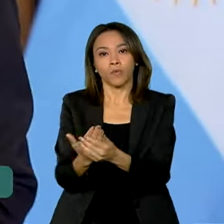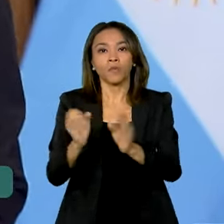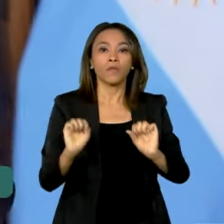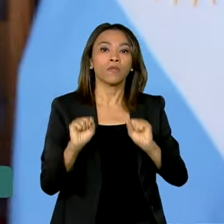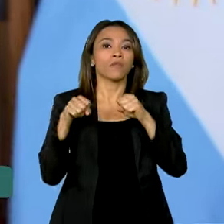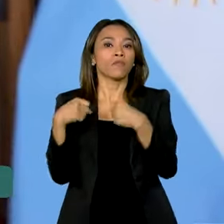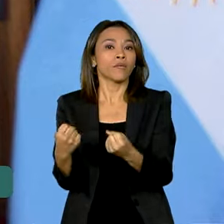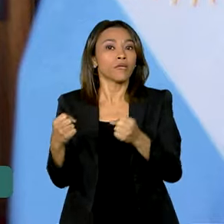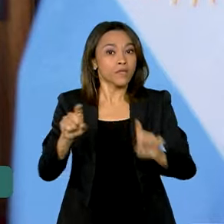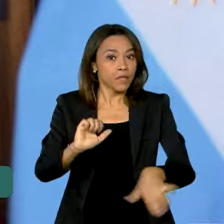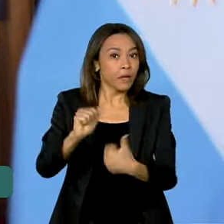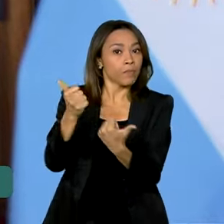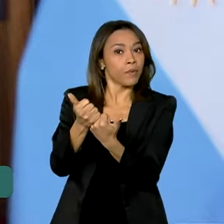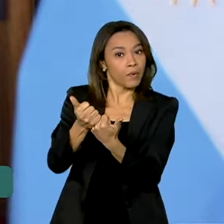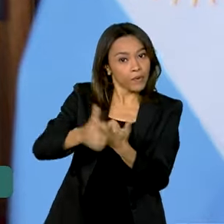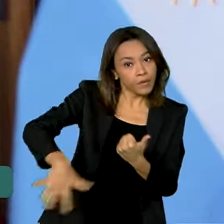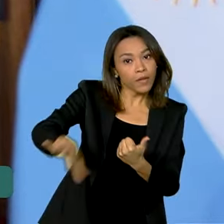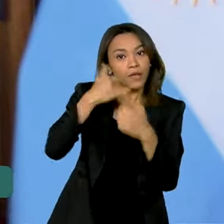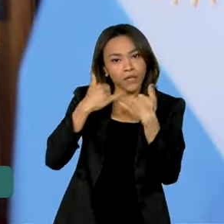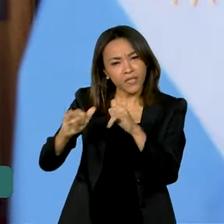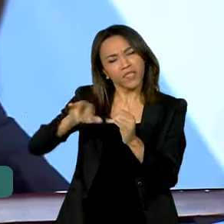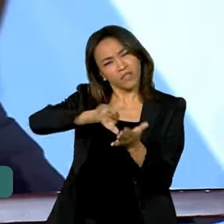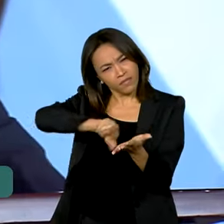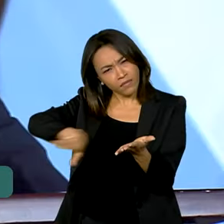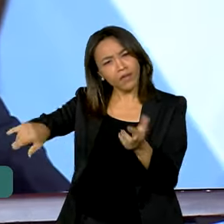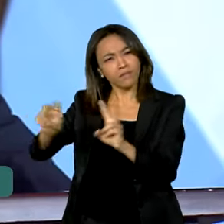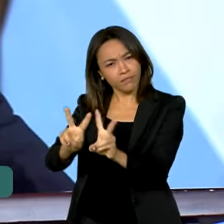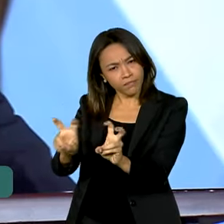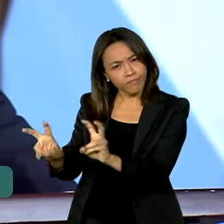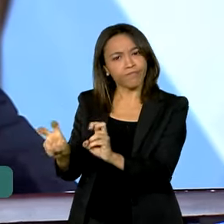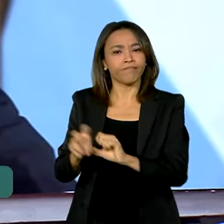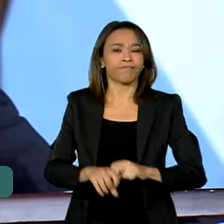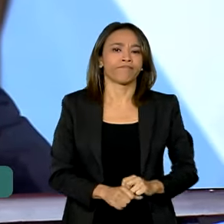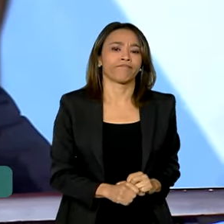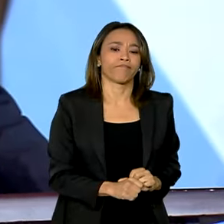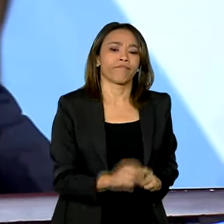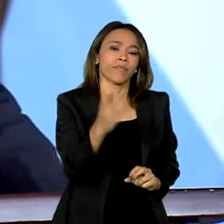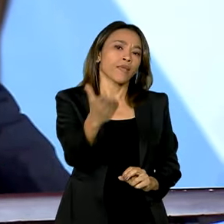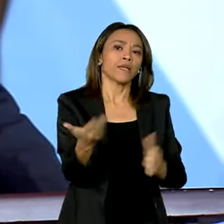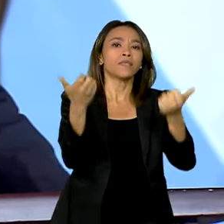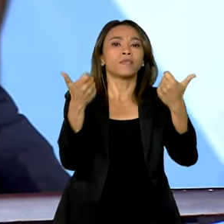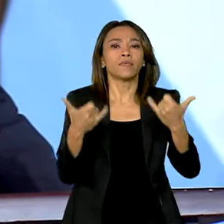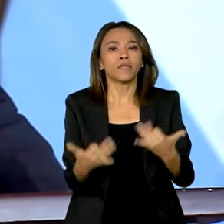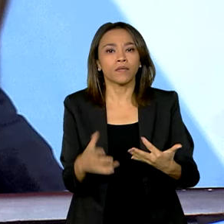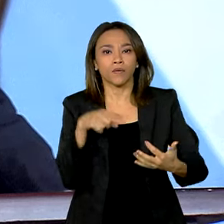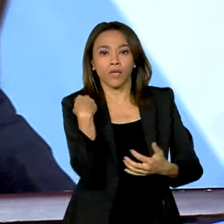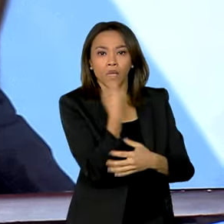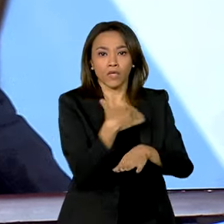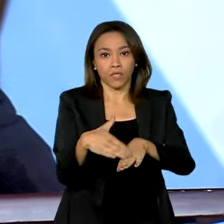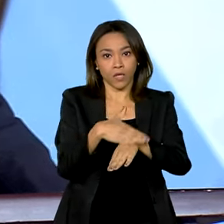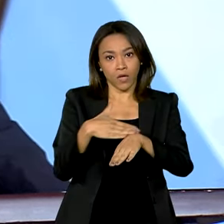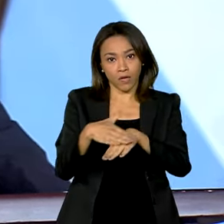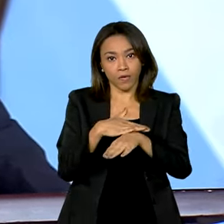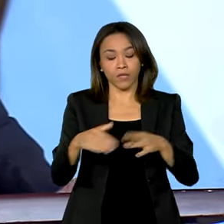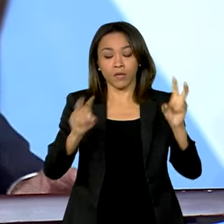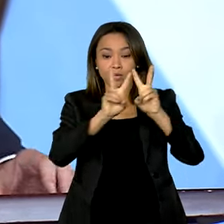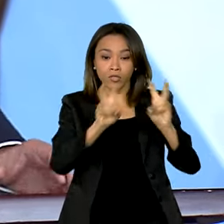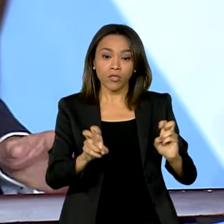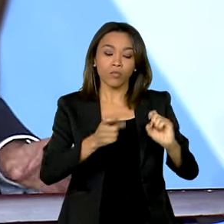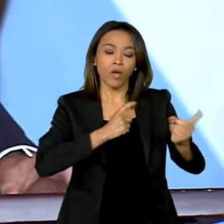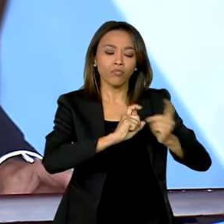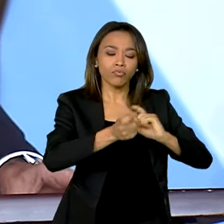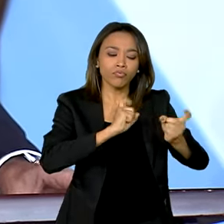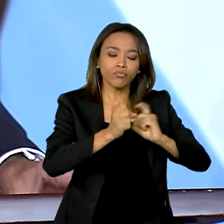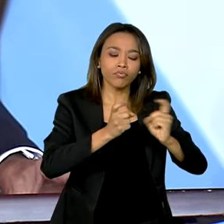e cooperação energética, entre outros. Conversamos, por exemplo, sobre a gestão e modernização